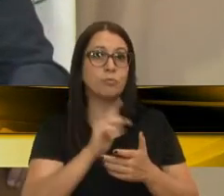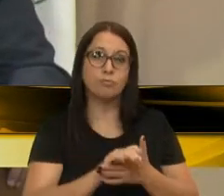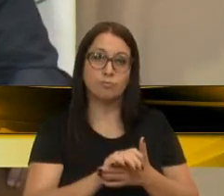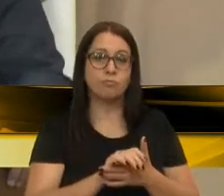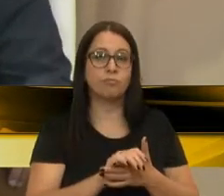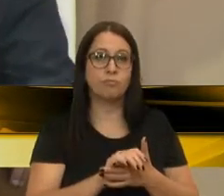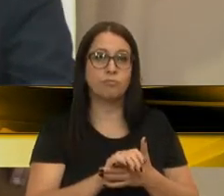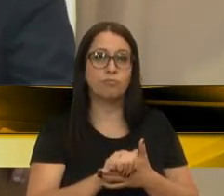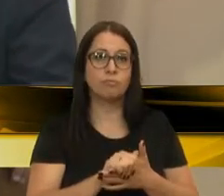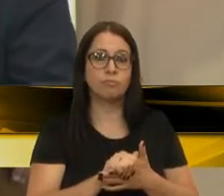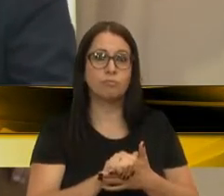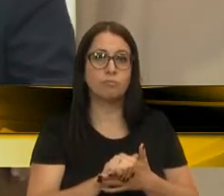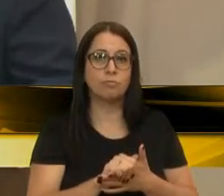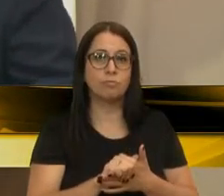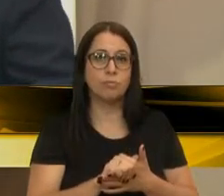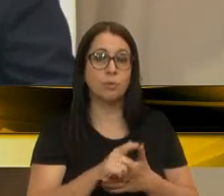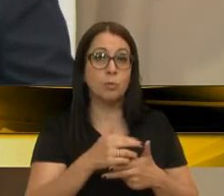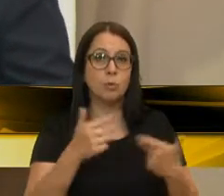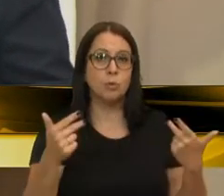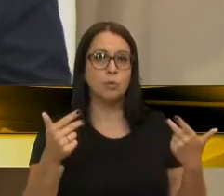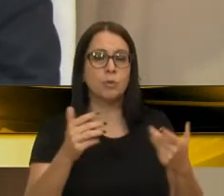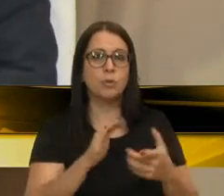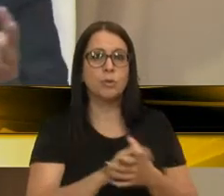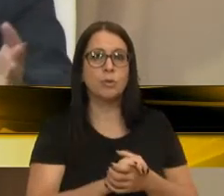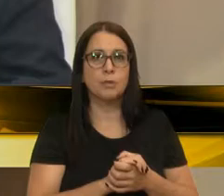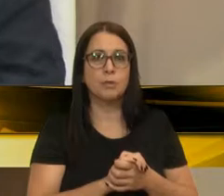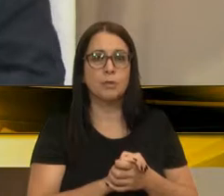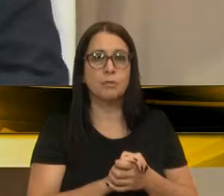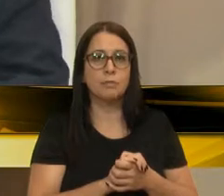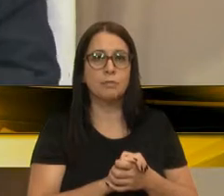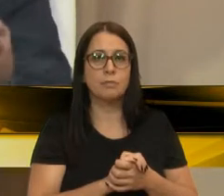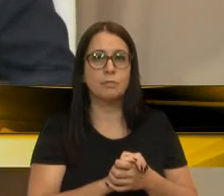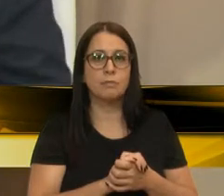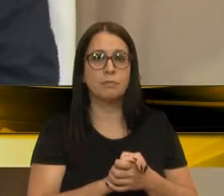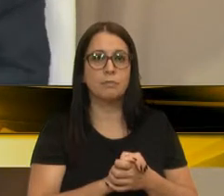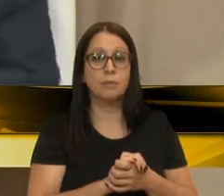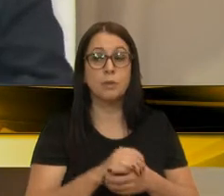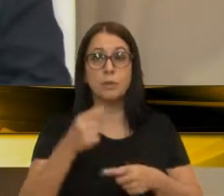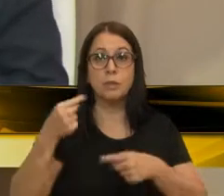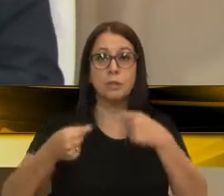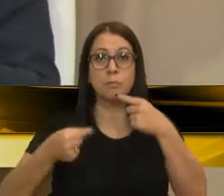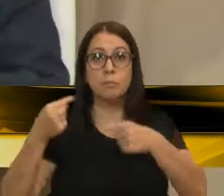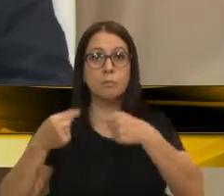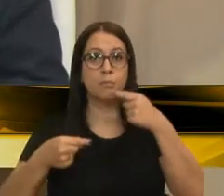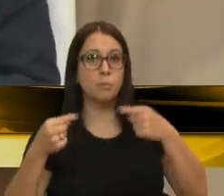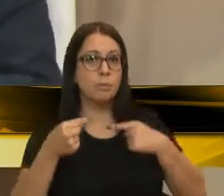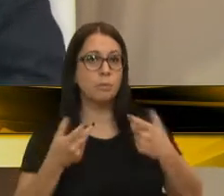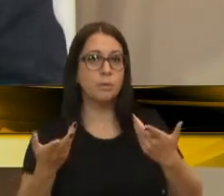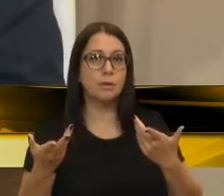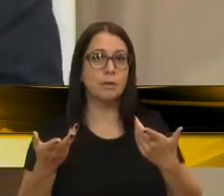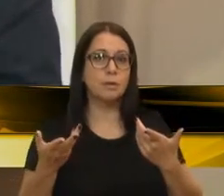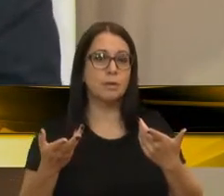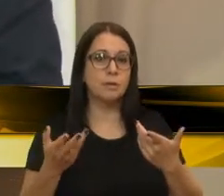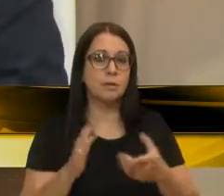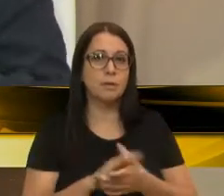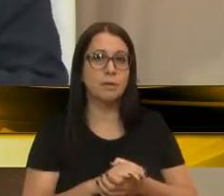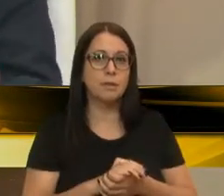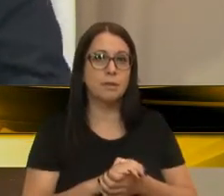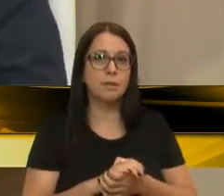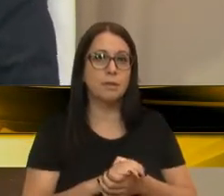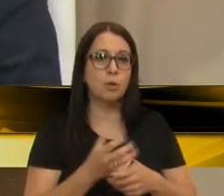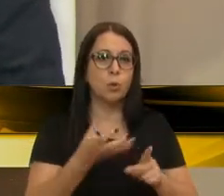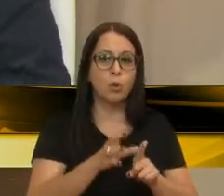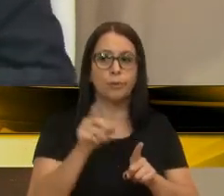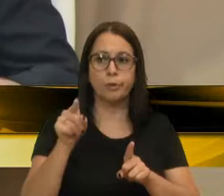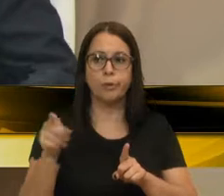algumas coisas que a gente, no debate, coisas a gente é contra isso,